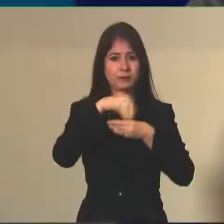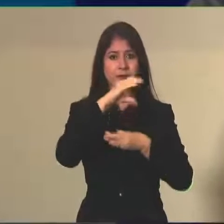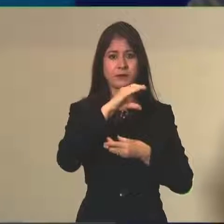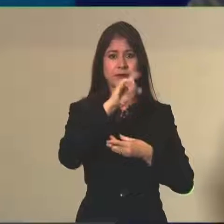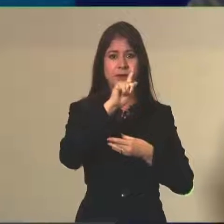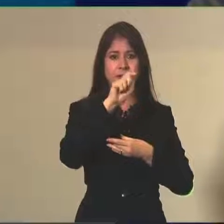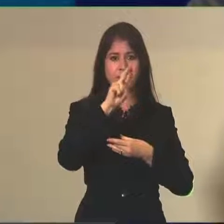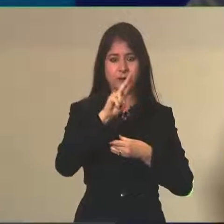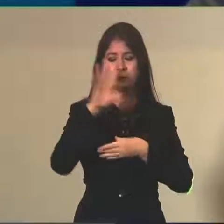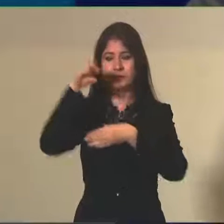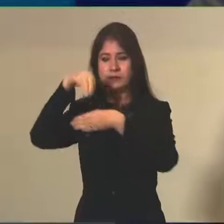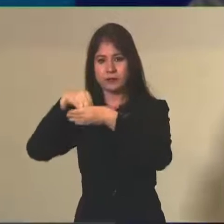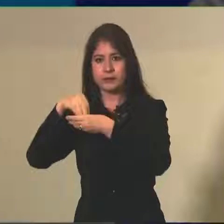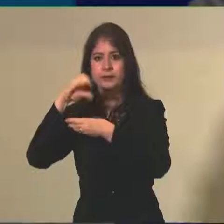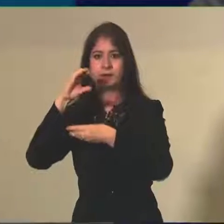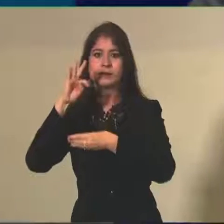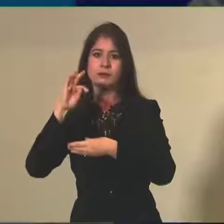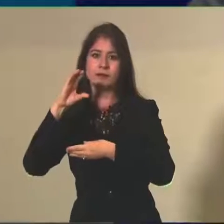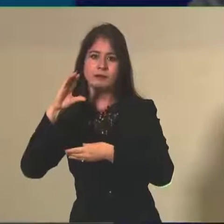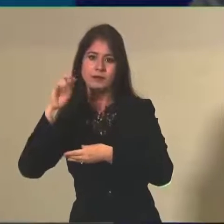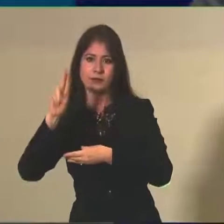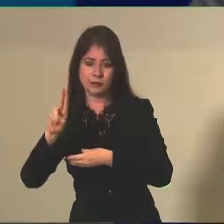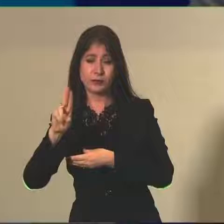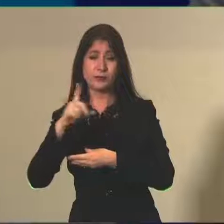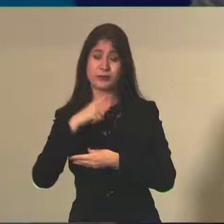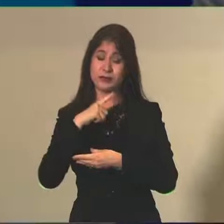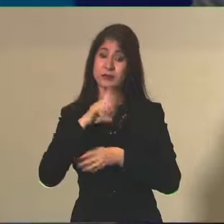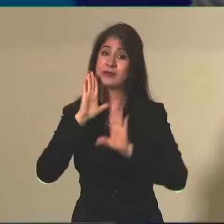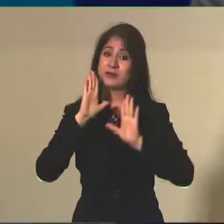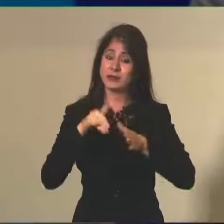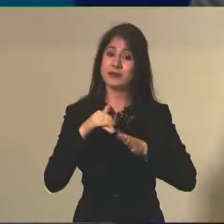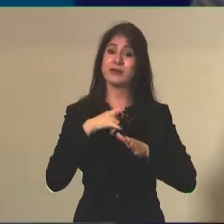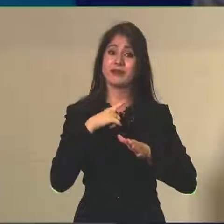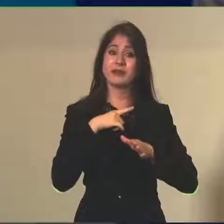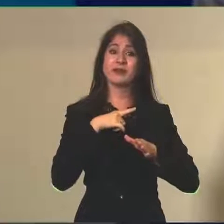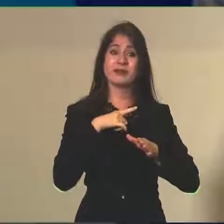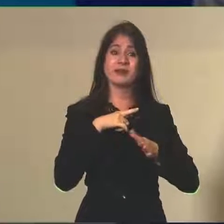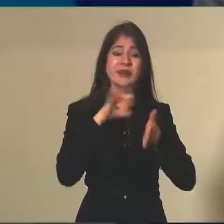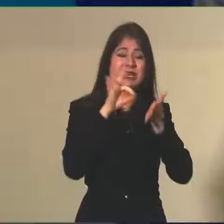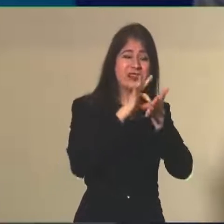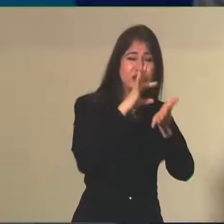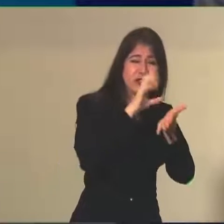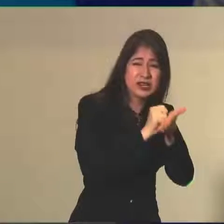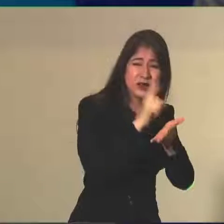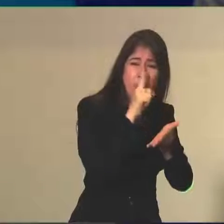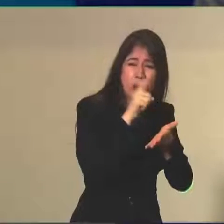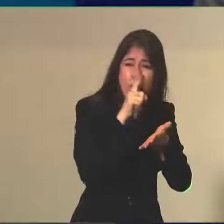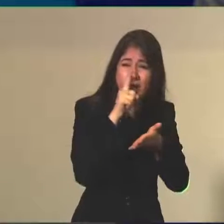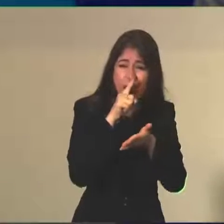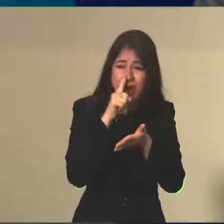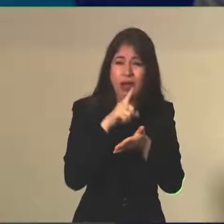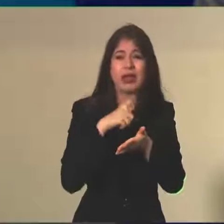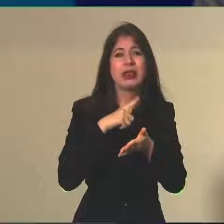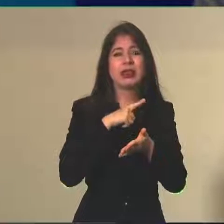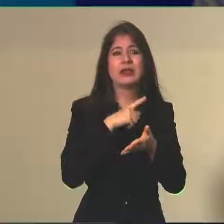e o que eu posso dizer é que foram levantados alguns indícios de manipulação das inscrições, de inscrições